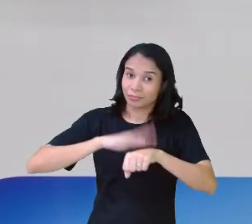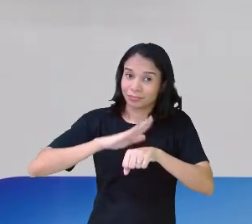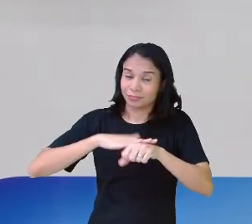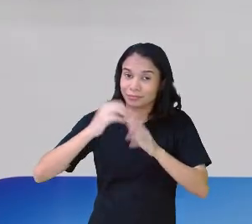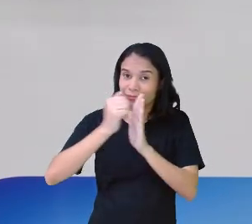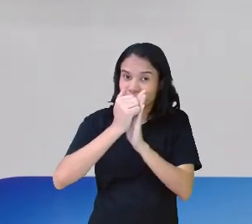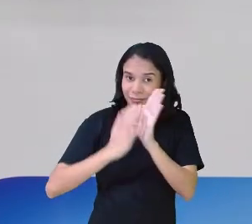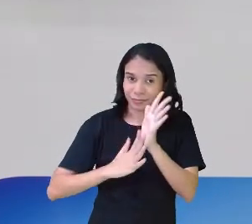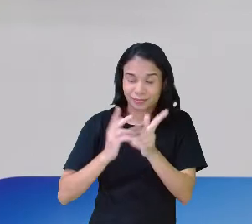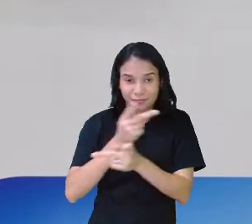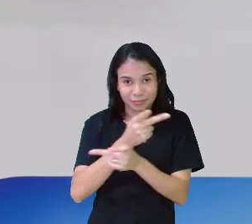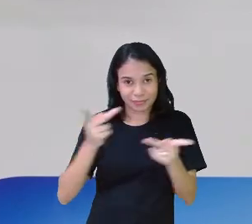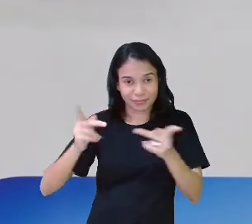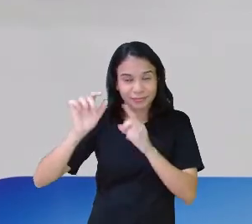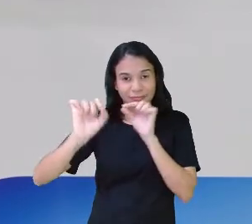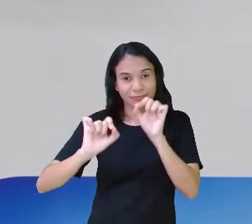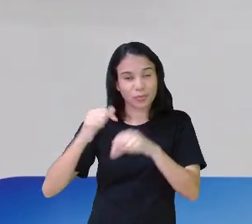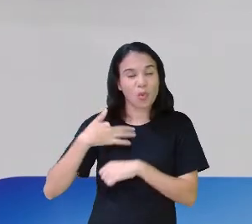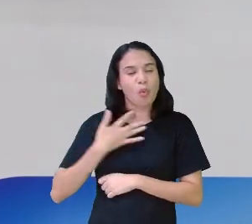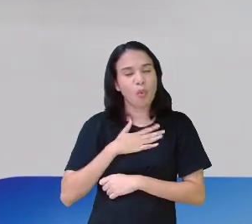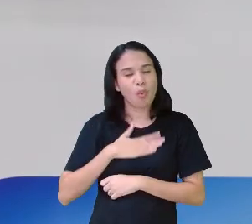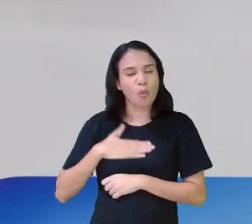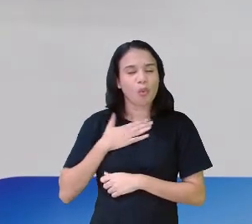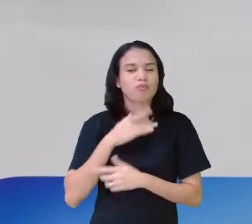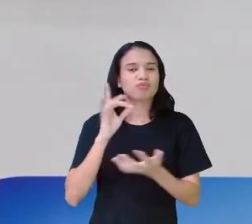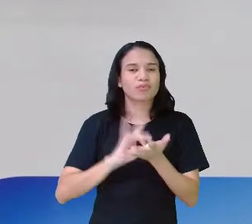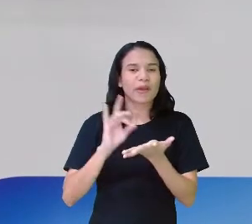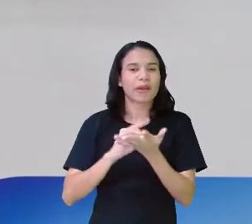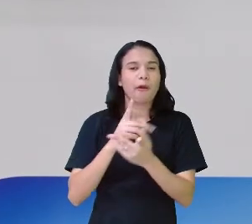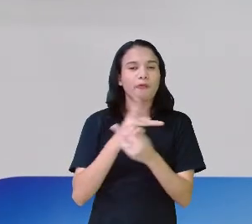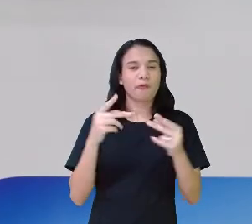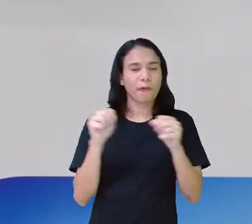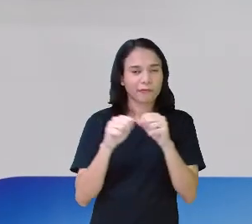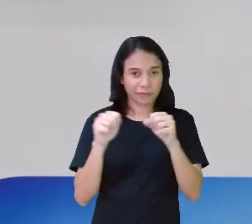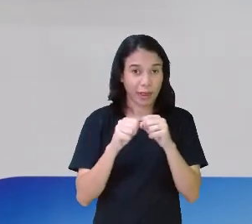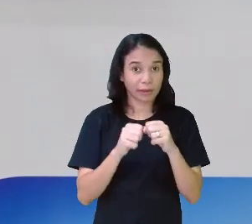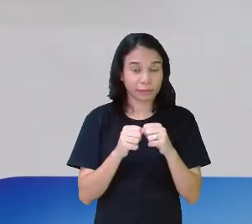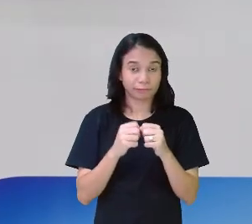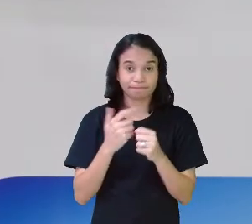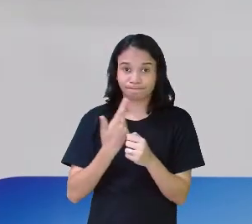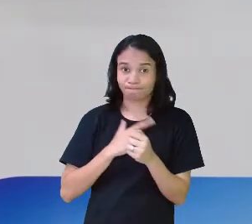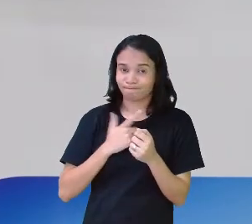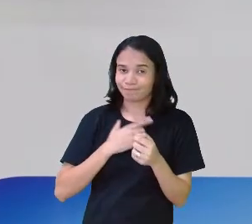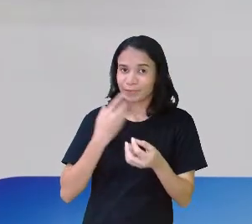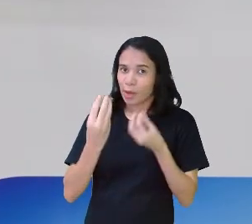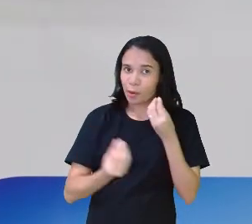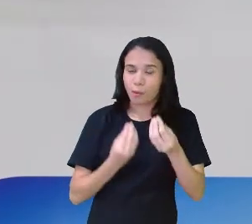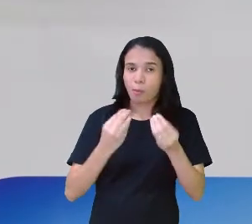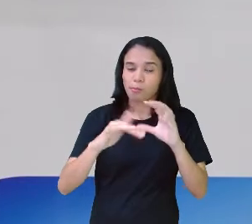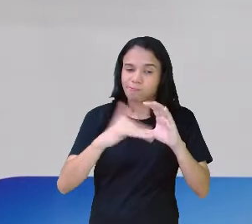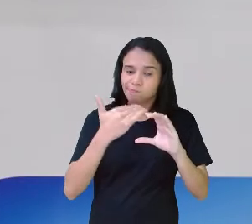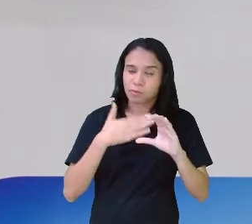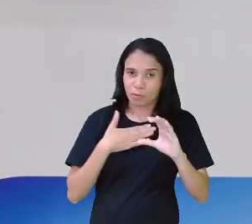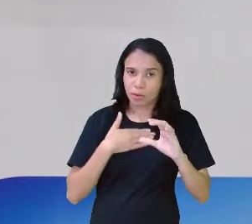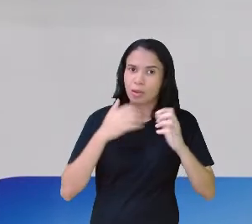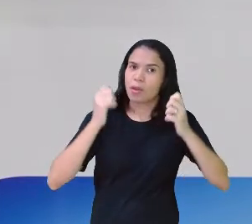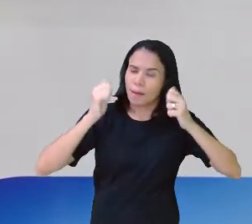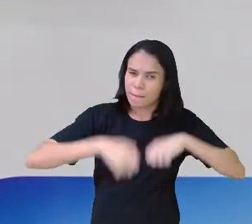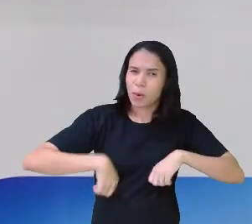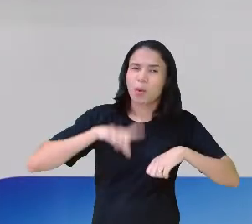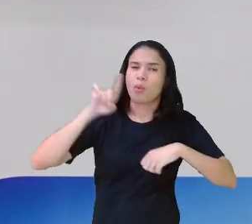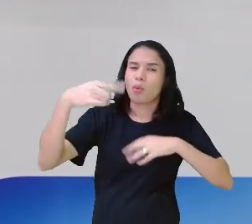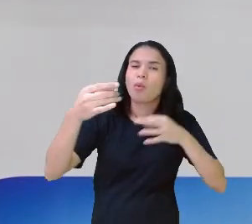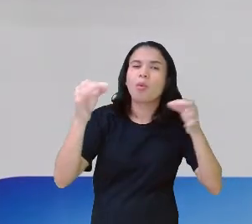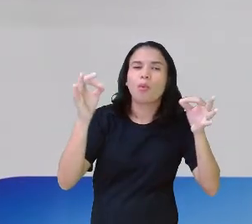eu vou deixar hoje para vocês. E gostaria muito que vocês fizessem. Como não tem como mandar para mim, você pode, depois